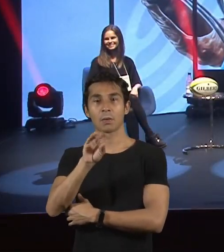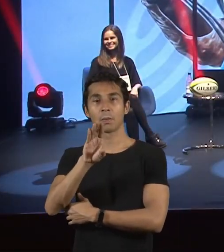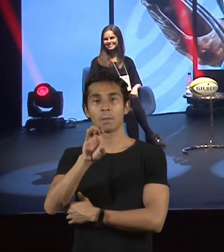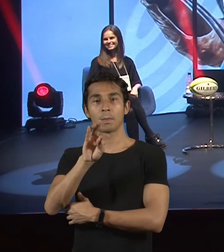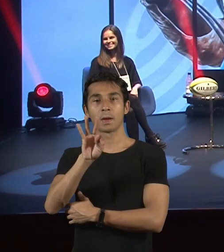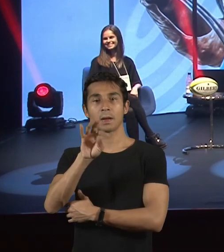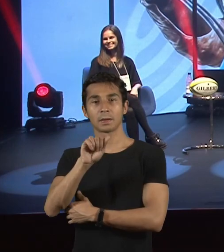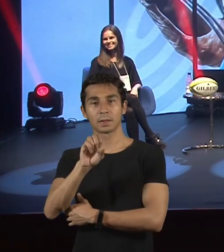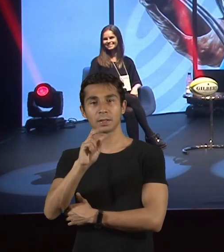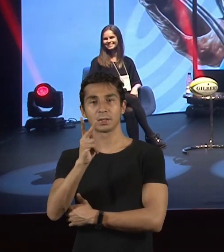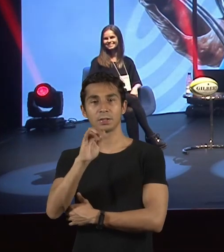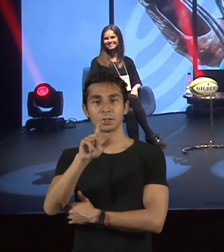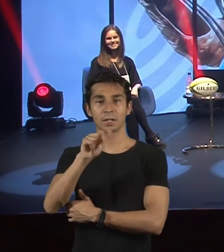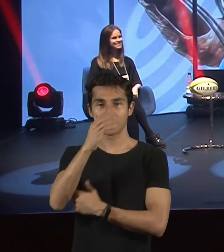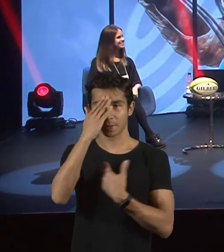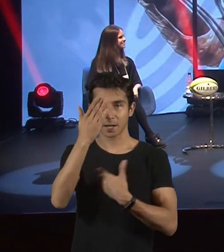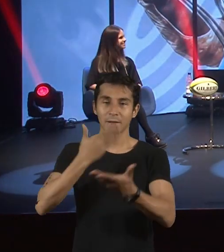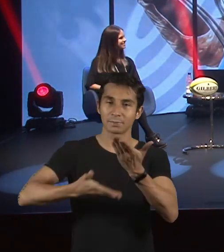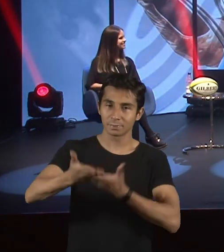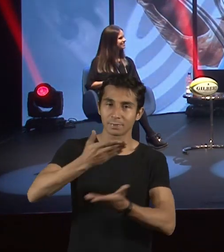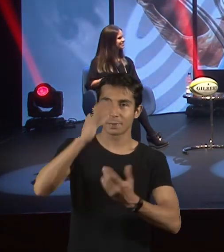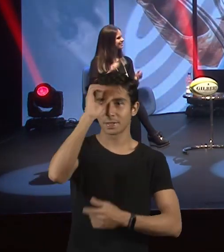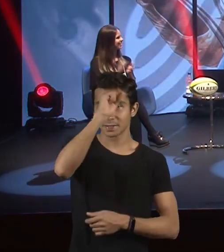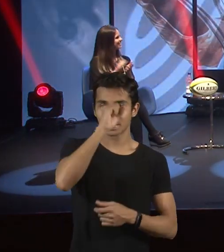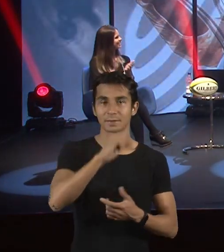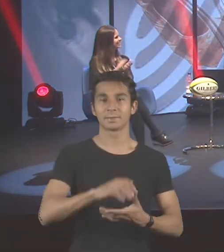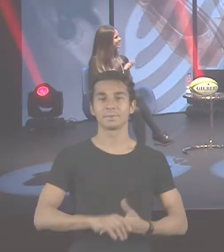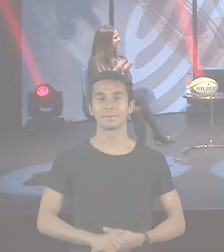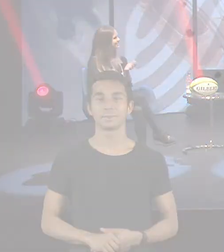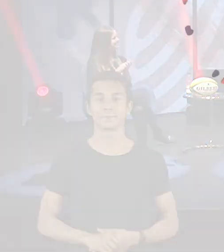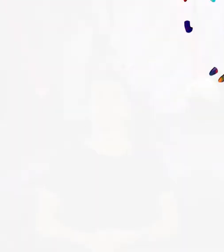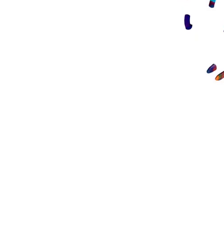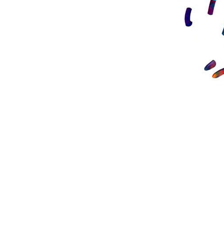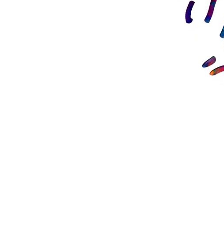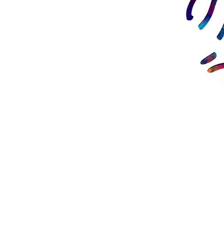aprendizado. Muito obrigada. Obrigada. Obrigada.